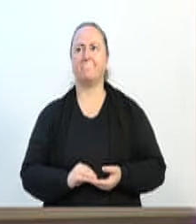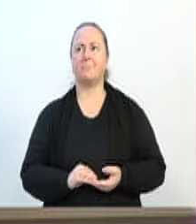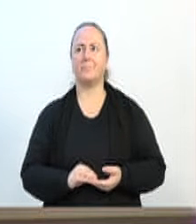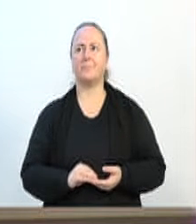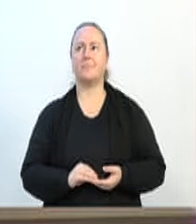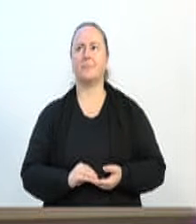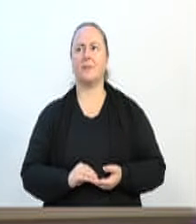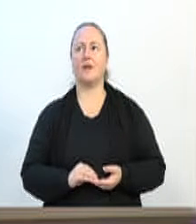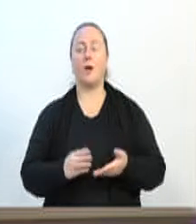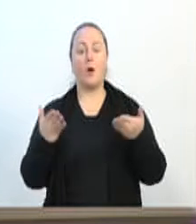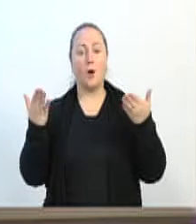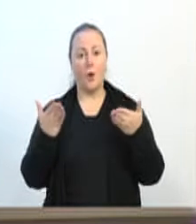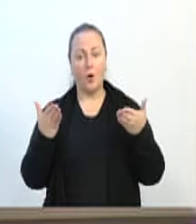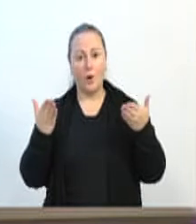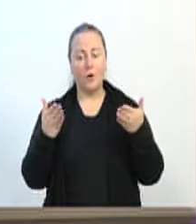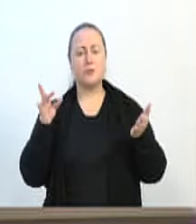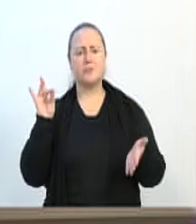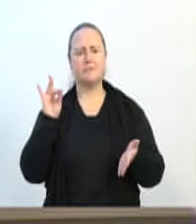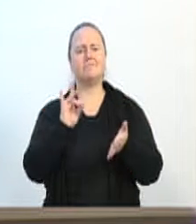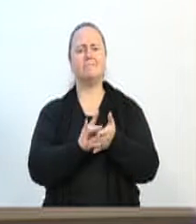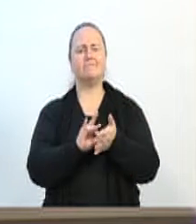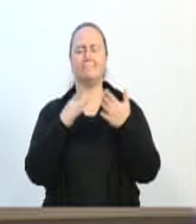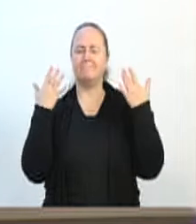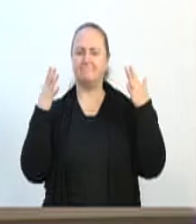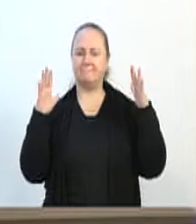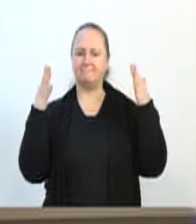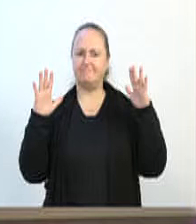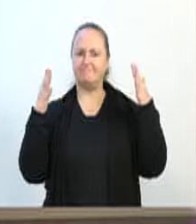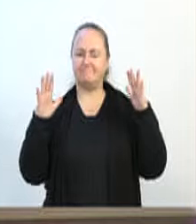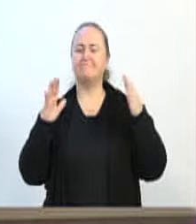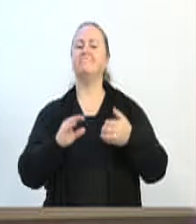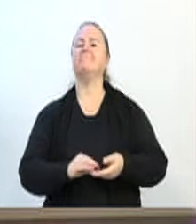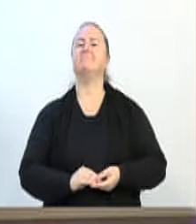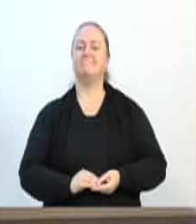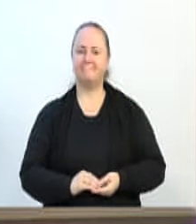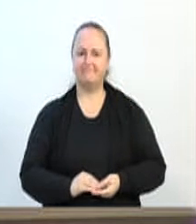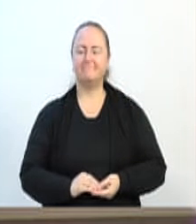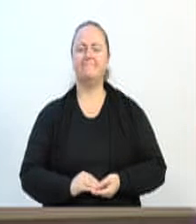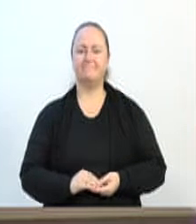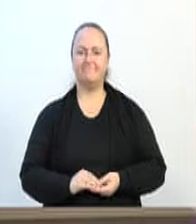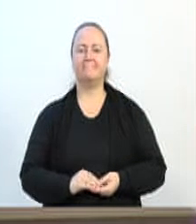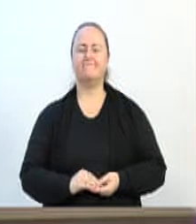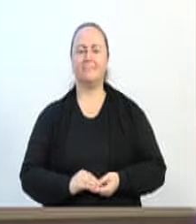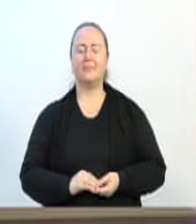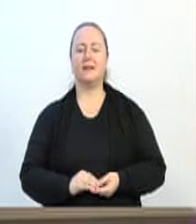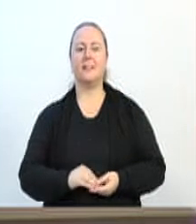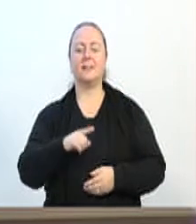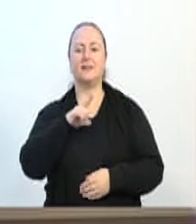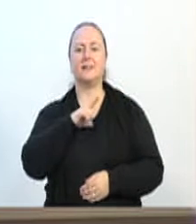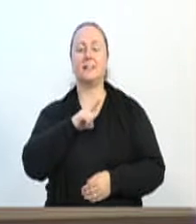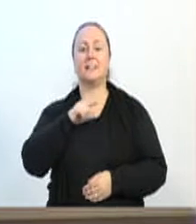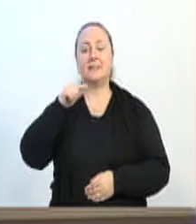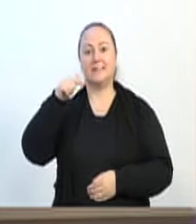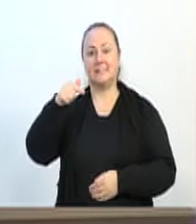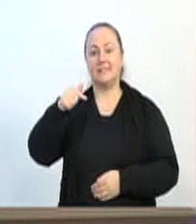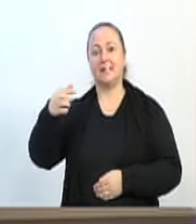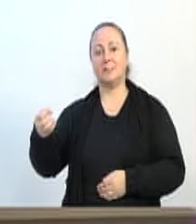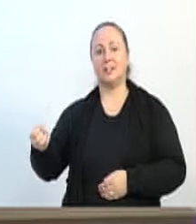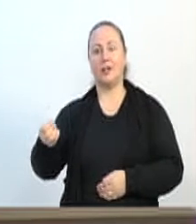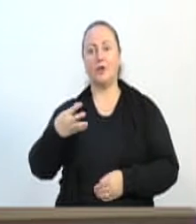posso hoje celebrar a conquista das sete novas viaturas para